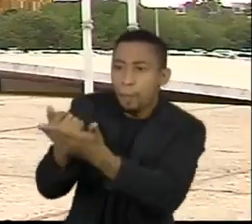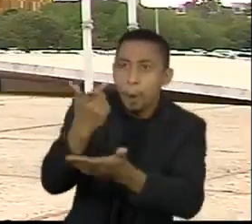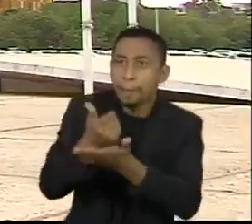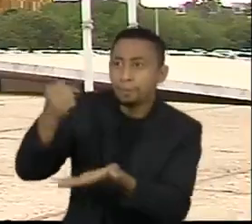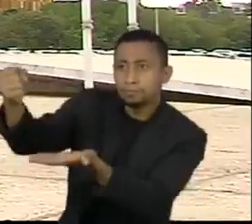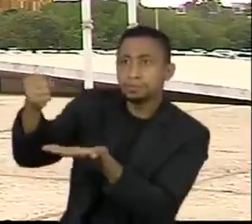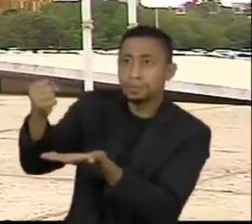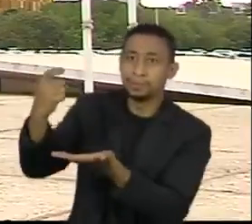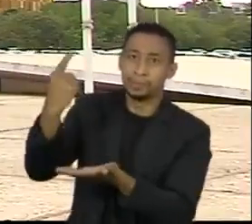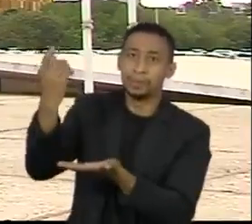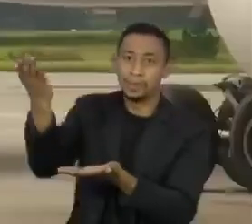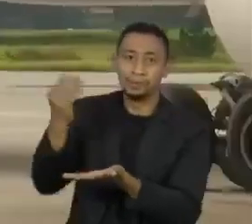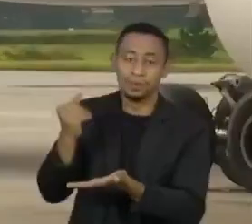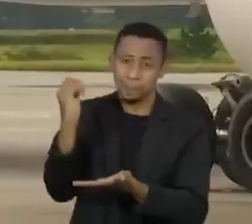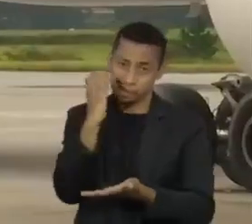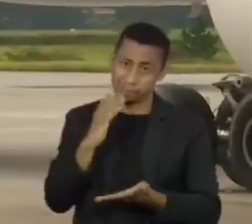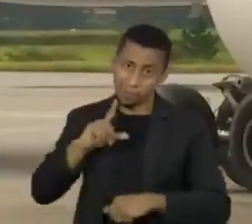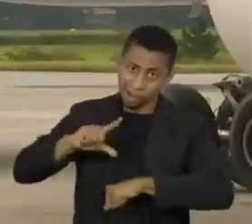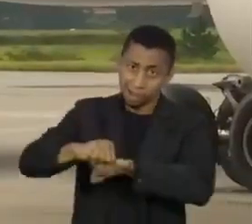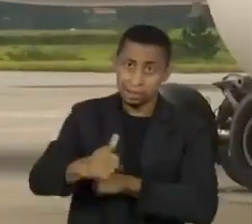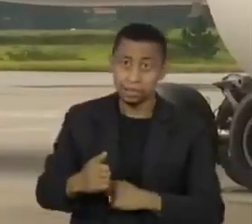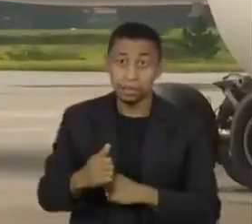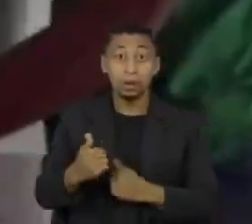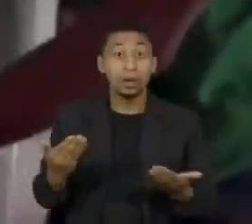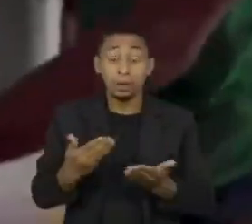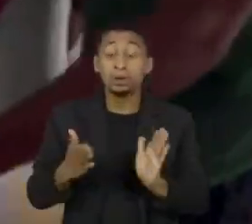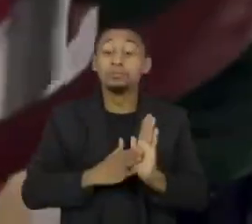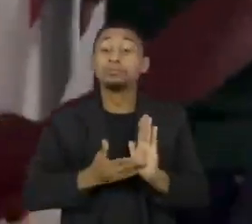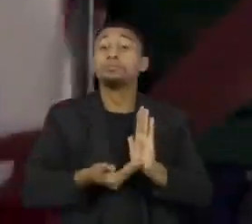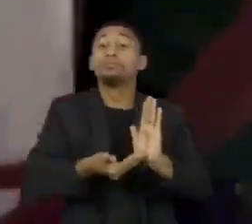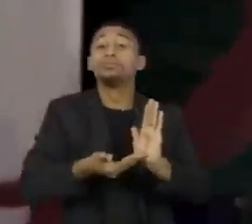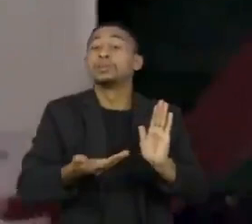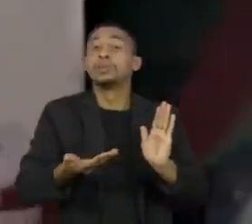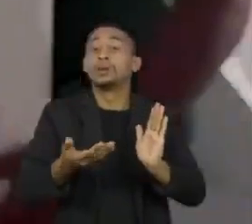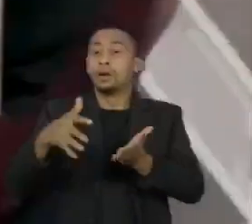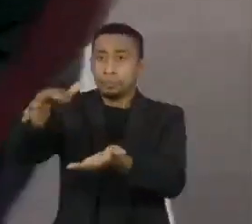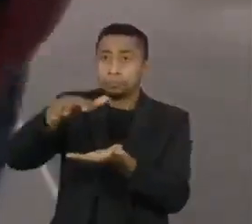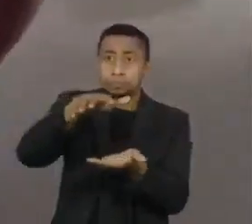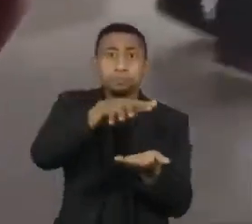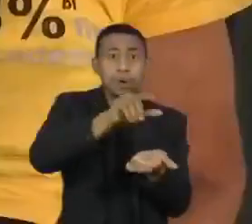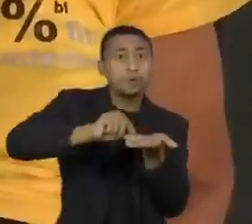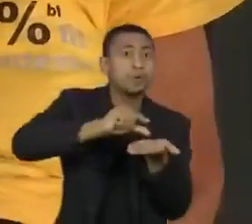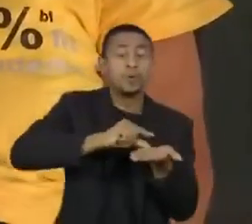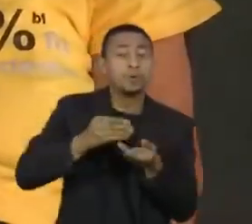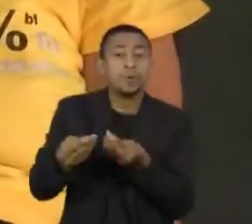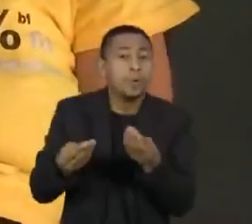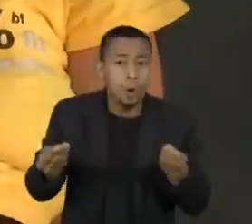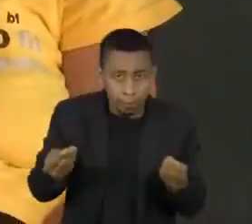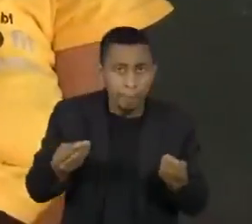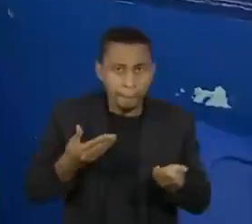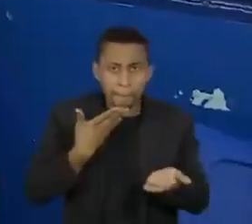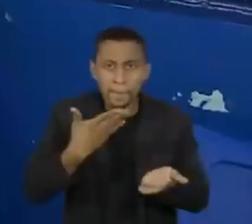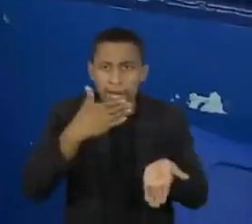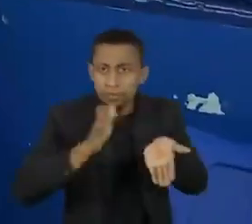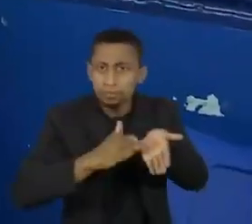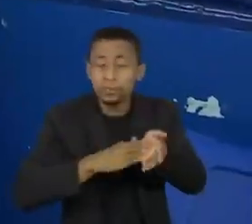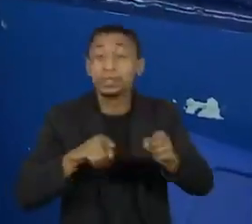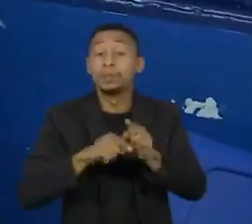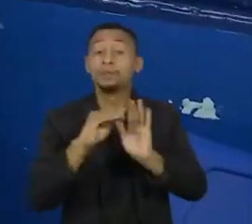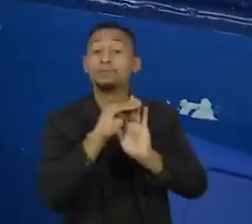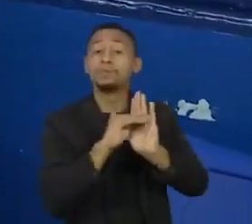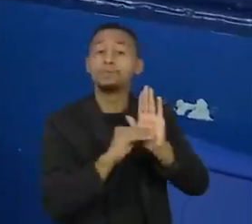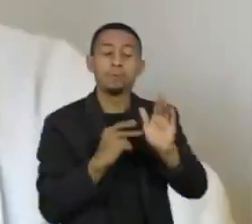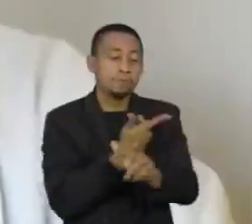prazo de cinco dias para que o governo preste esclarecimentos sobre o recebimento de doses de vacinas e também o cronograma de